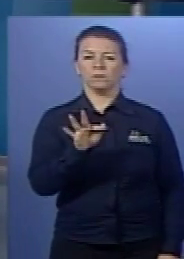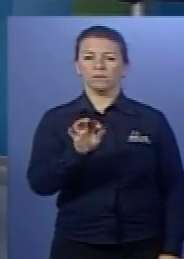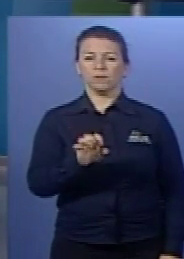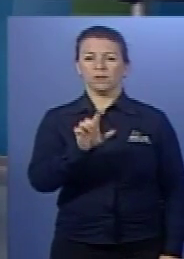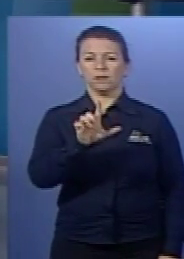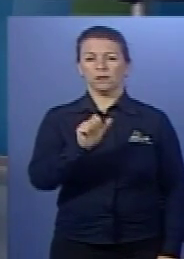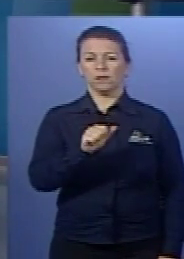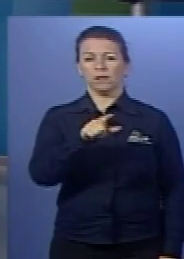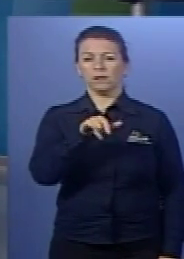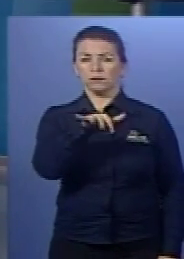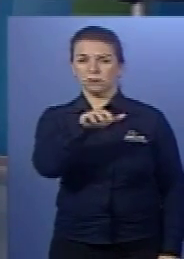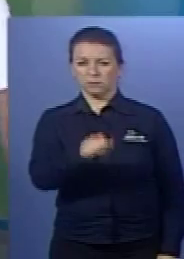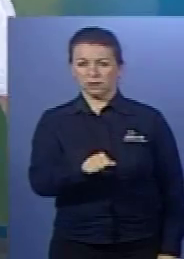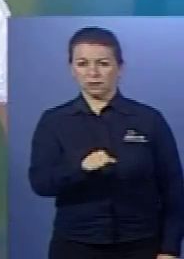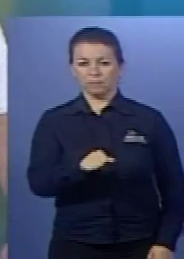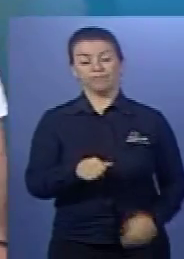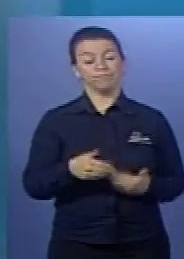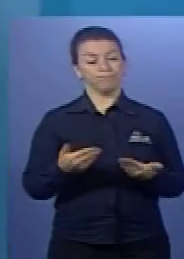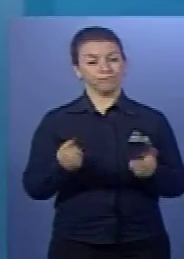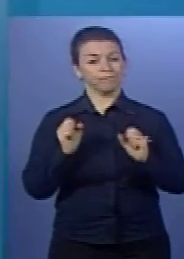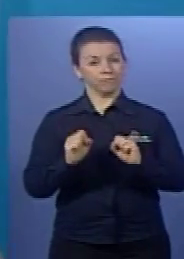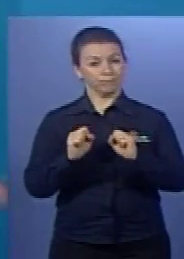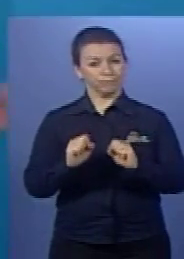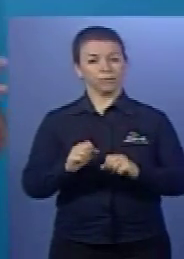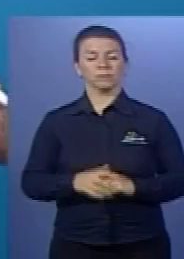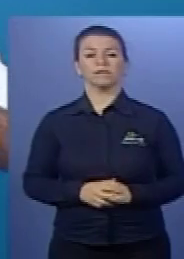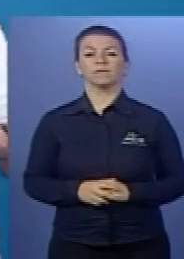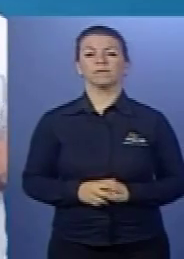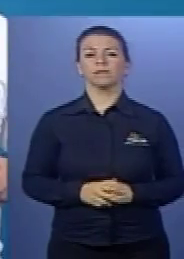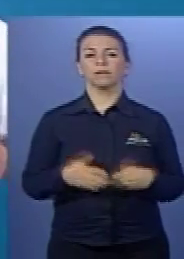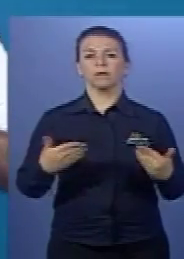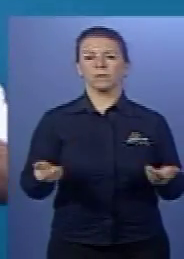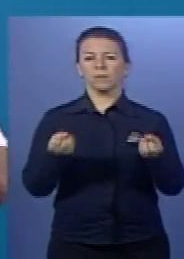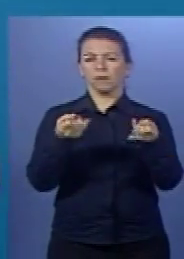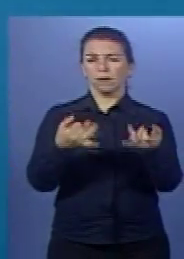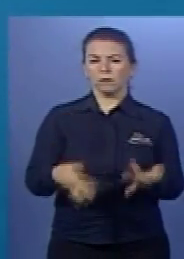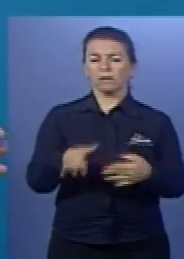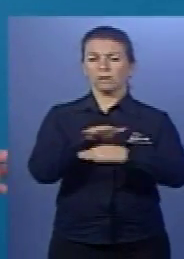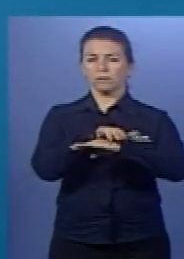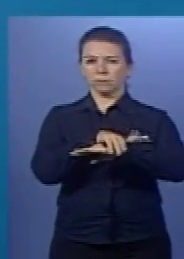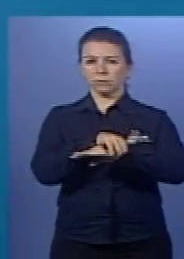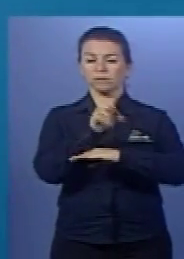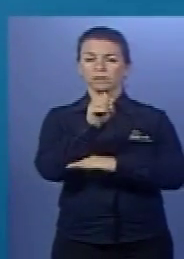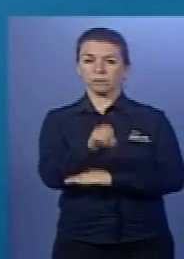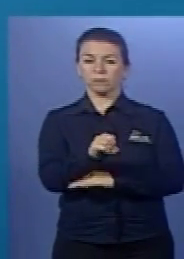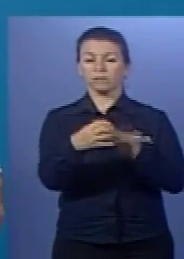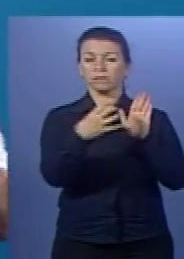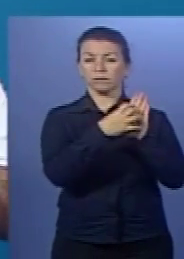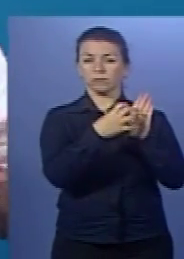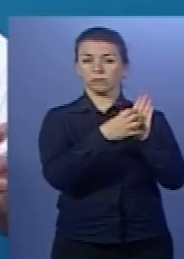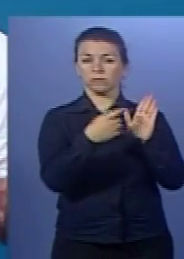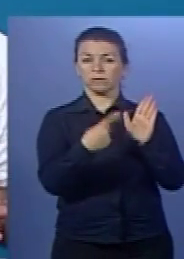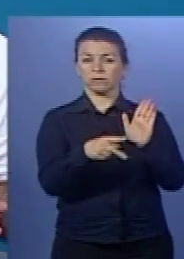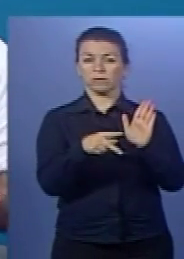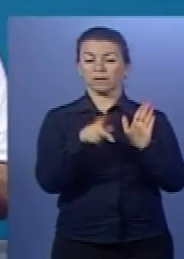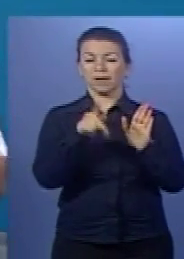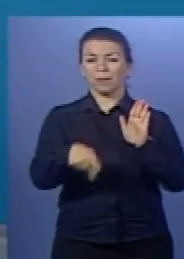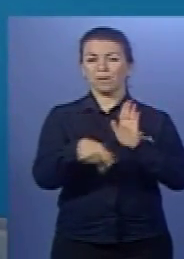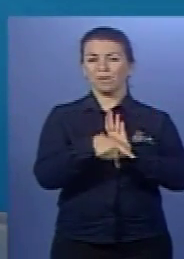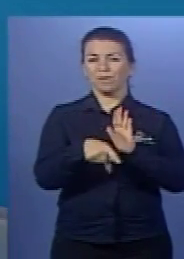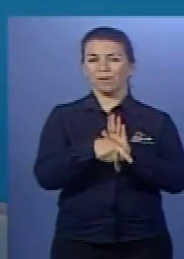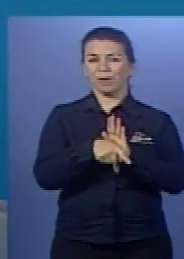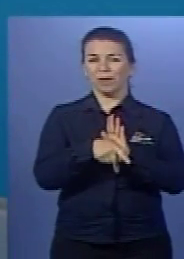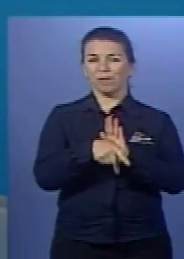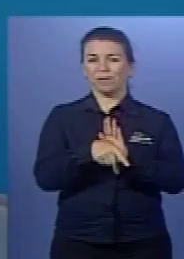trabalha na organização da prova. Então, beleza. Até aproveitando já que a gente falou em relação às doenças, galera. Quando você fala em AIDS, é uma doença virótica.